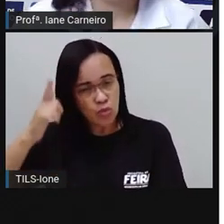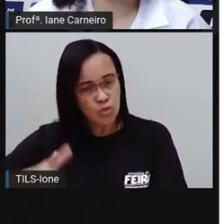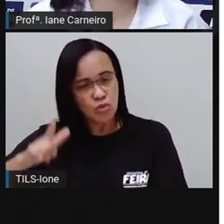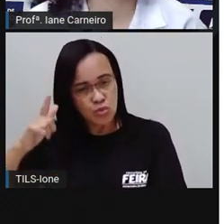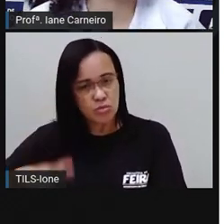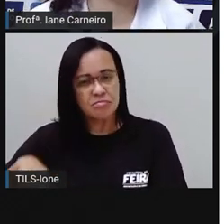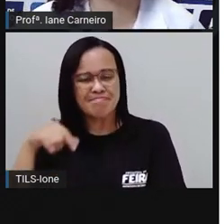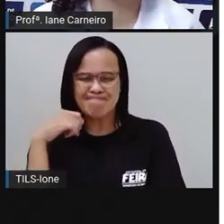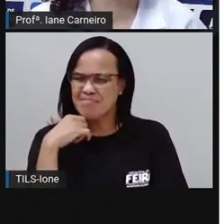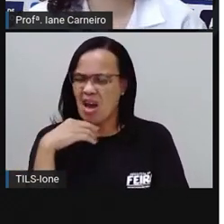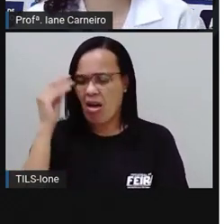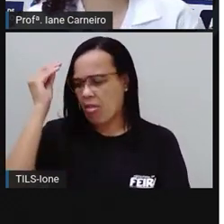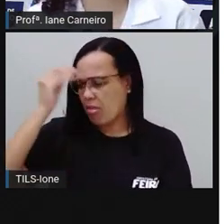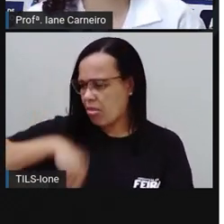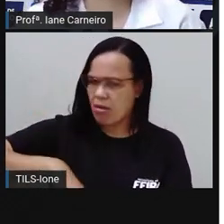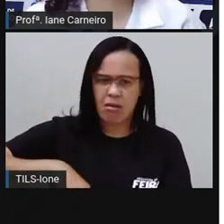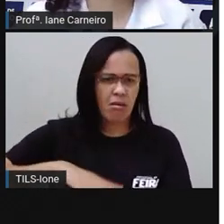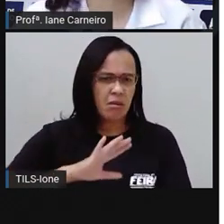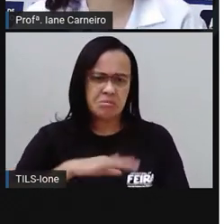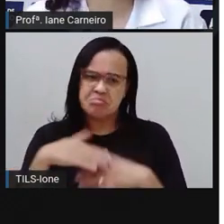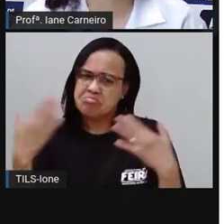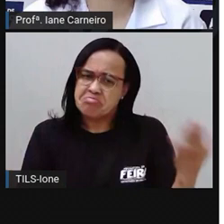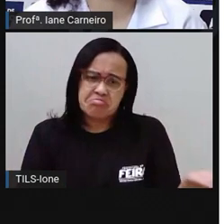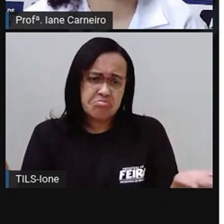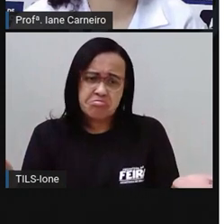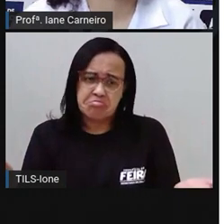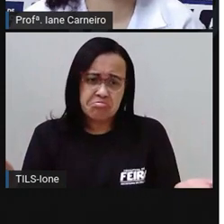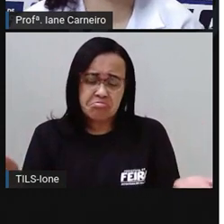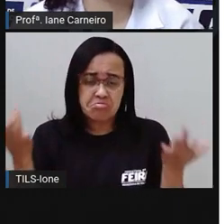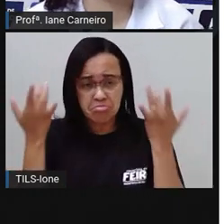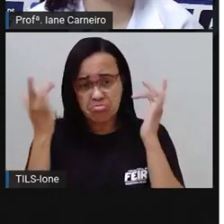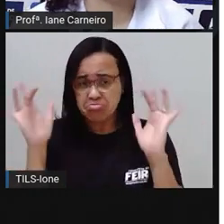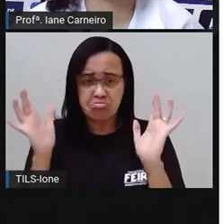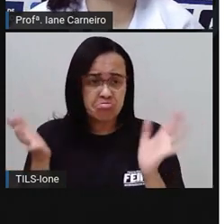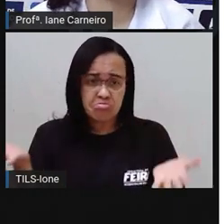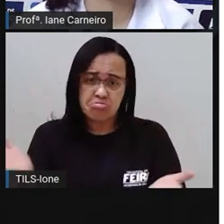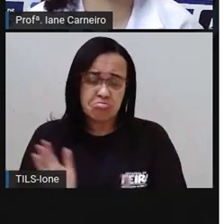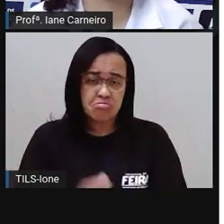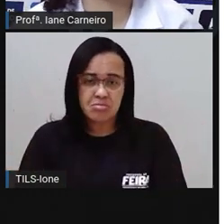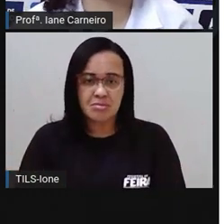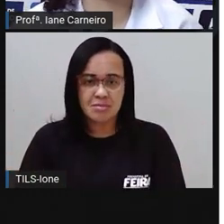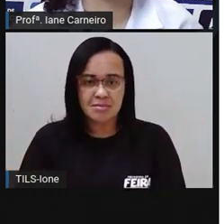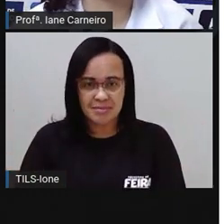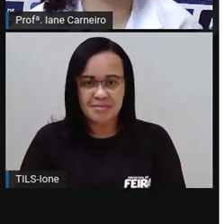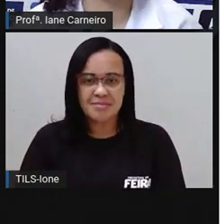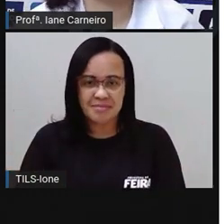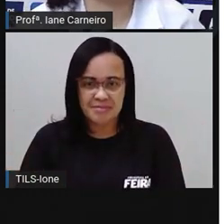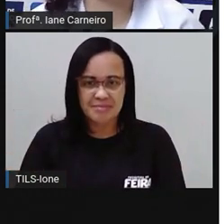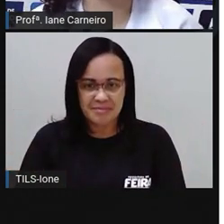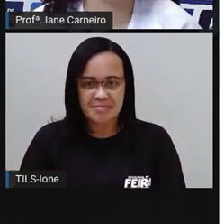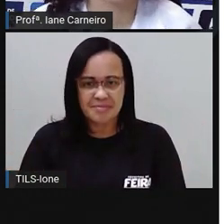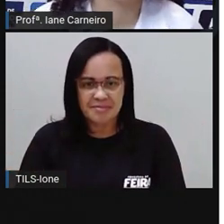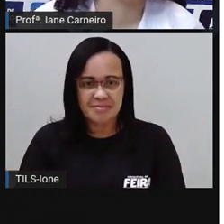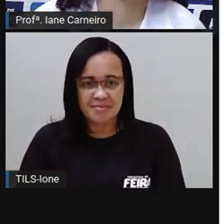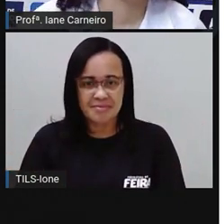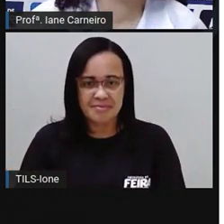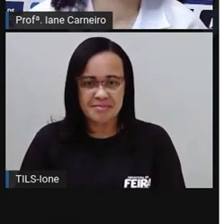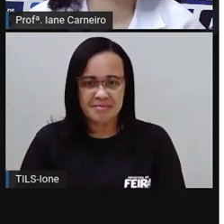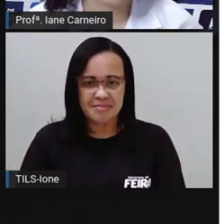Eu desisto. Falou Duende depois de muito tempo. Olha pensando, pensa, pensa, pensa, pensa, pensa.